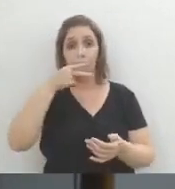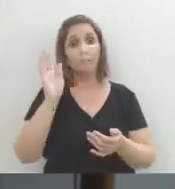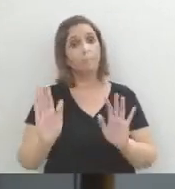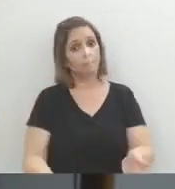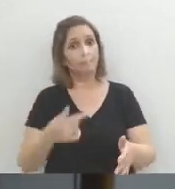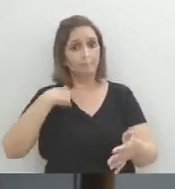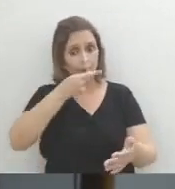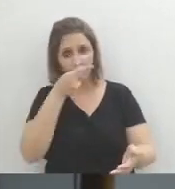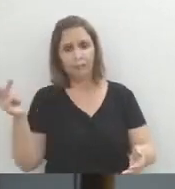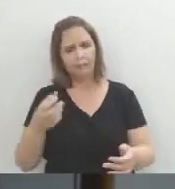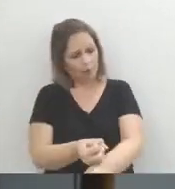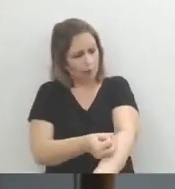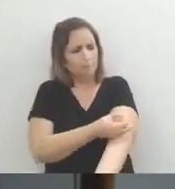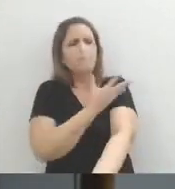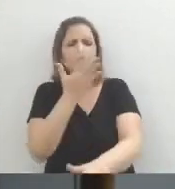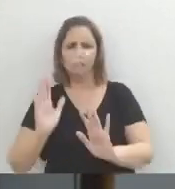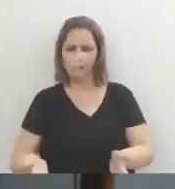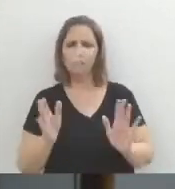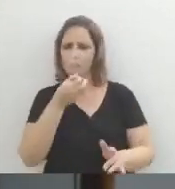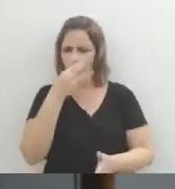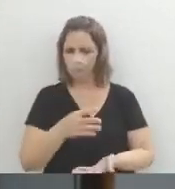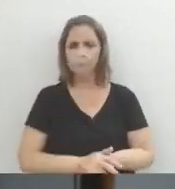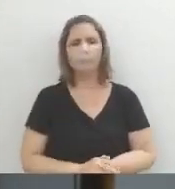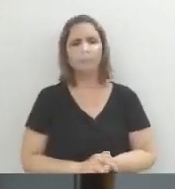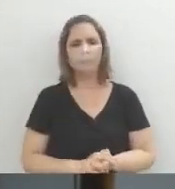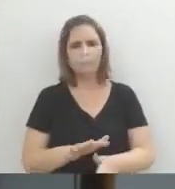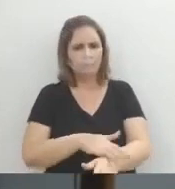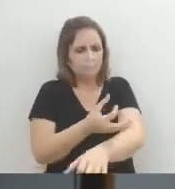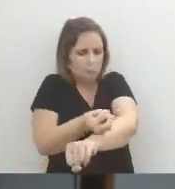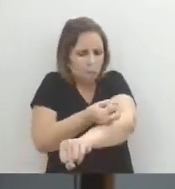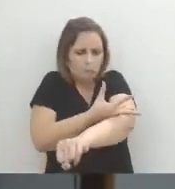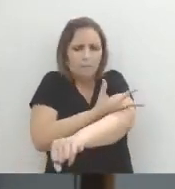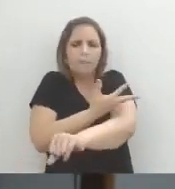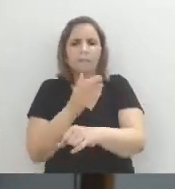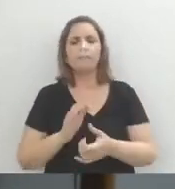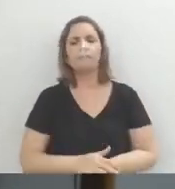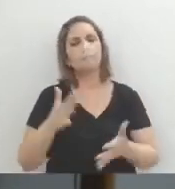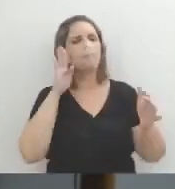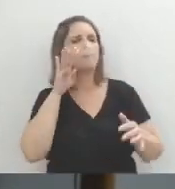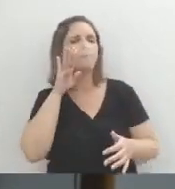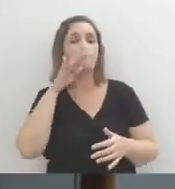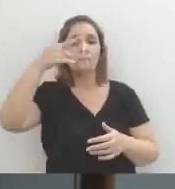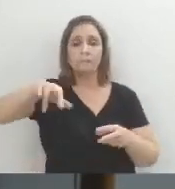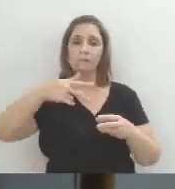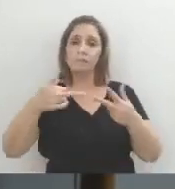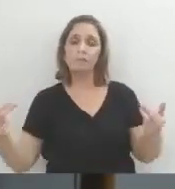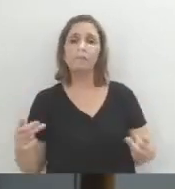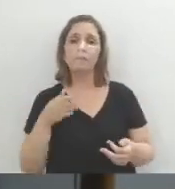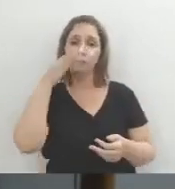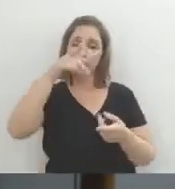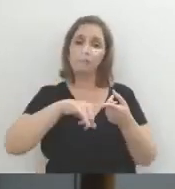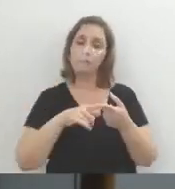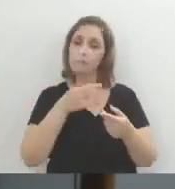rua que o Machado de Assis citou. É emocionante. Eu fui e eu fico arrepiado só em falar, é muito legal, tá bom? Outra coisa, vai à